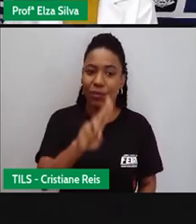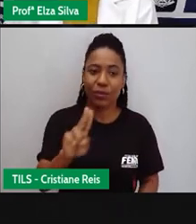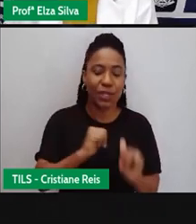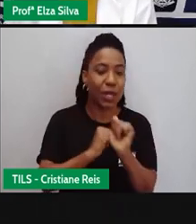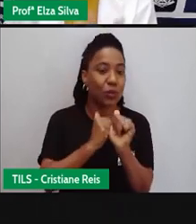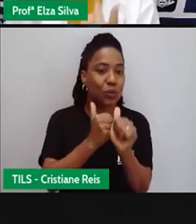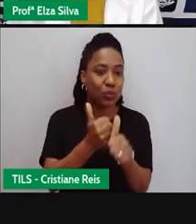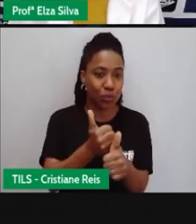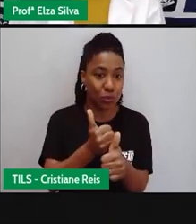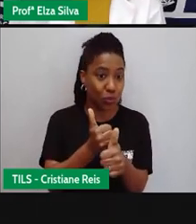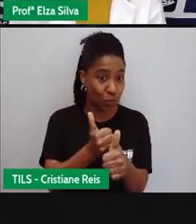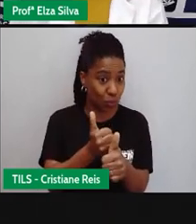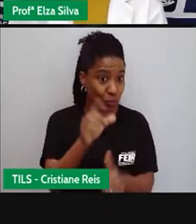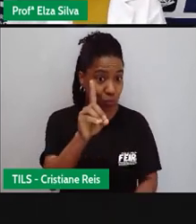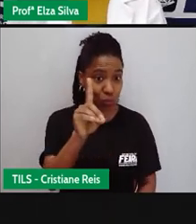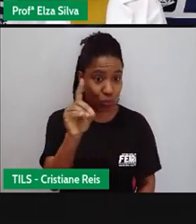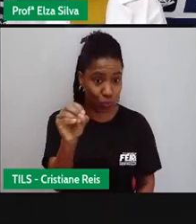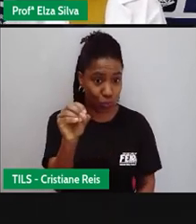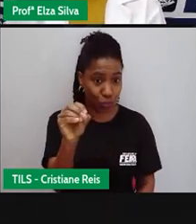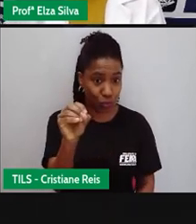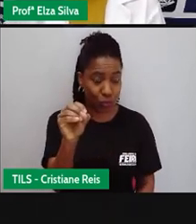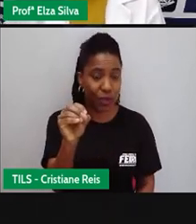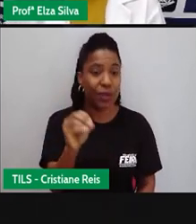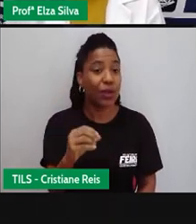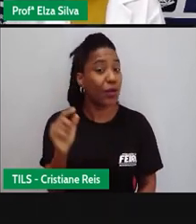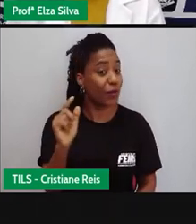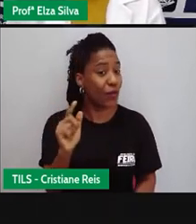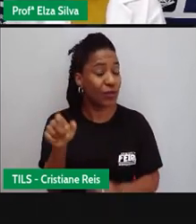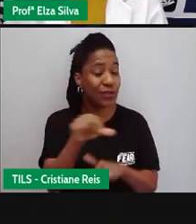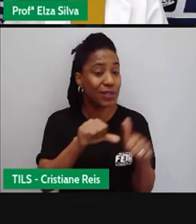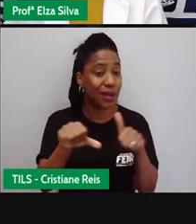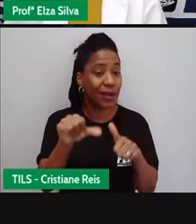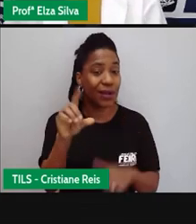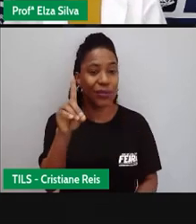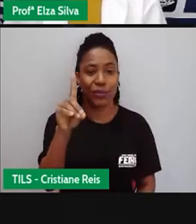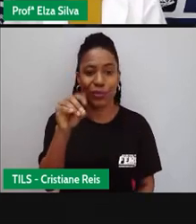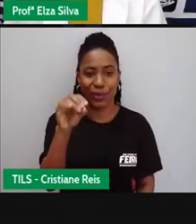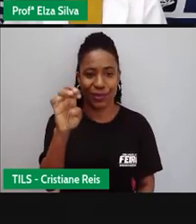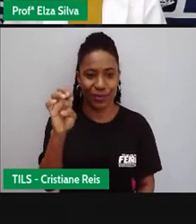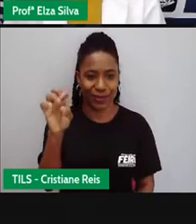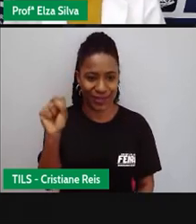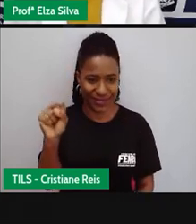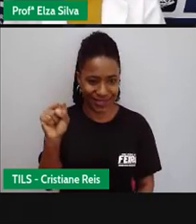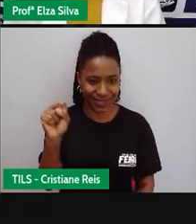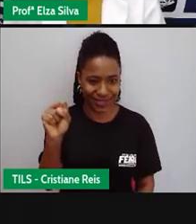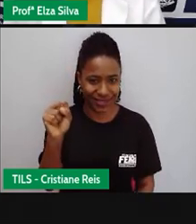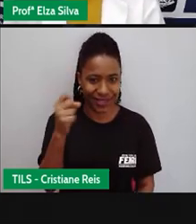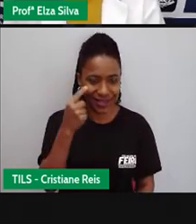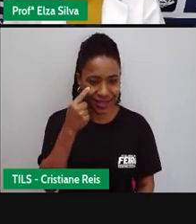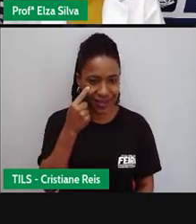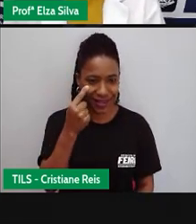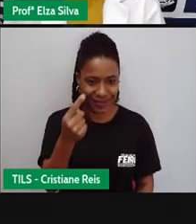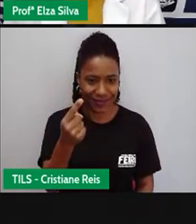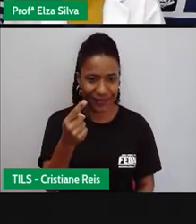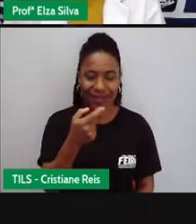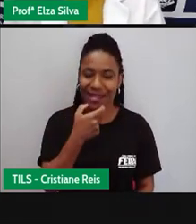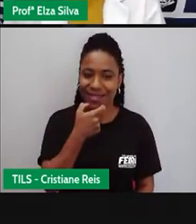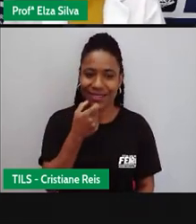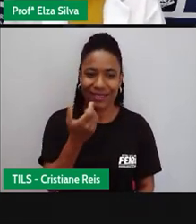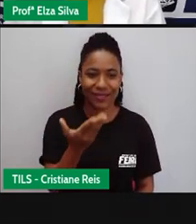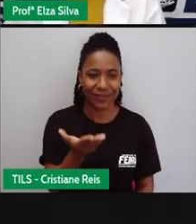Do Eu utilizarei O auxiliar Das What kind of movies Does she like?